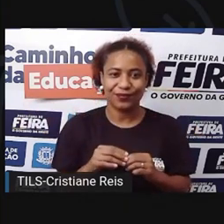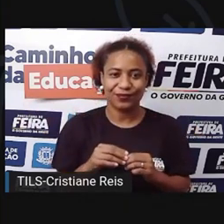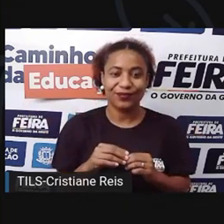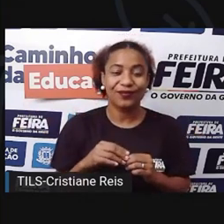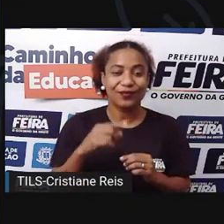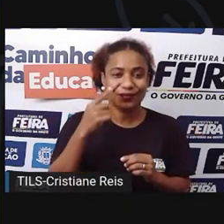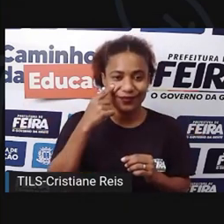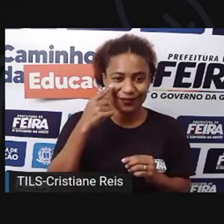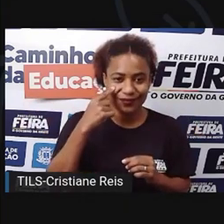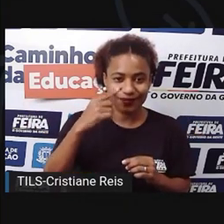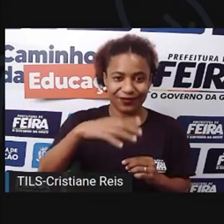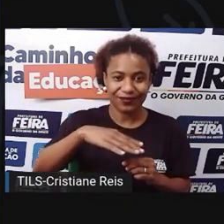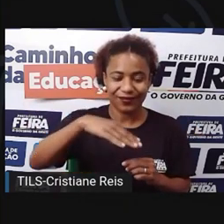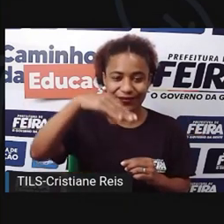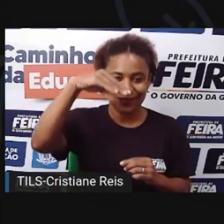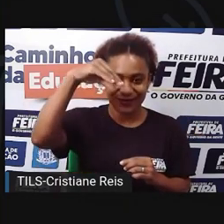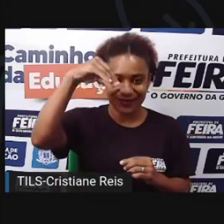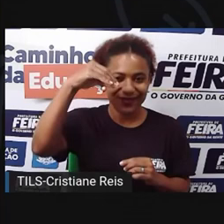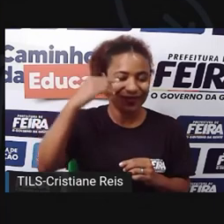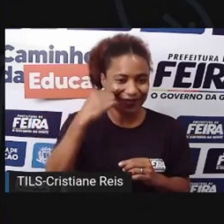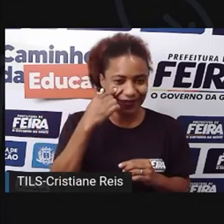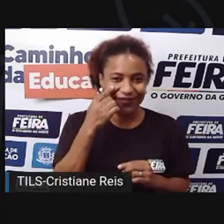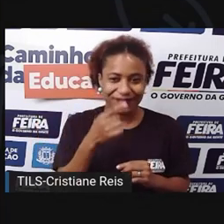mais um triângulo. Tão vendo como é?